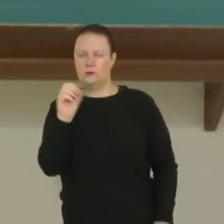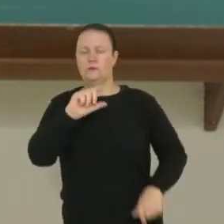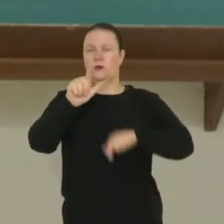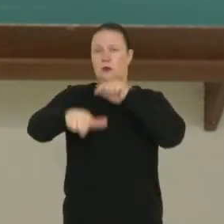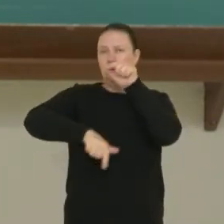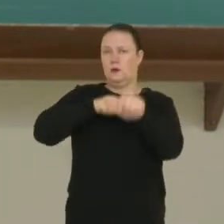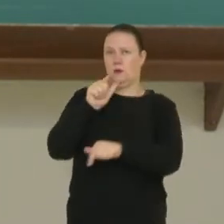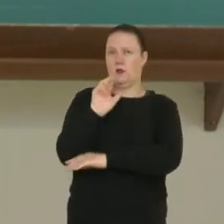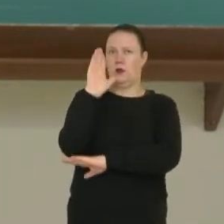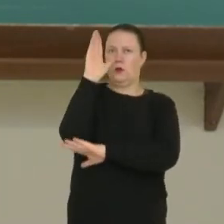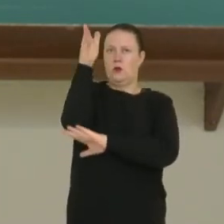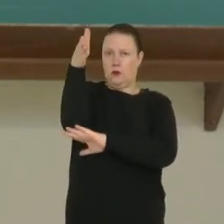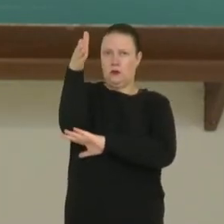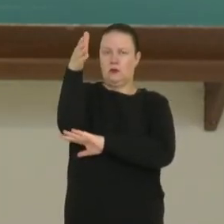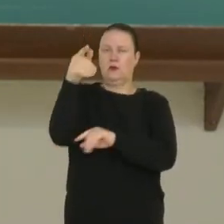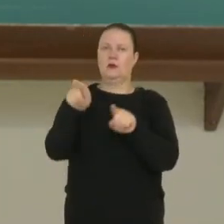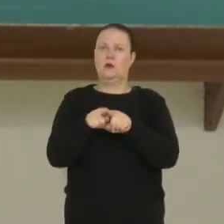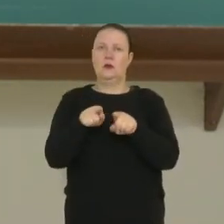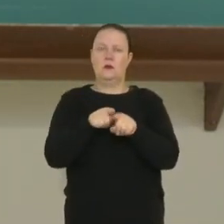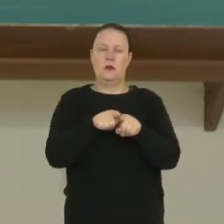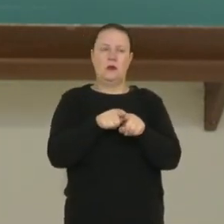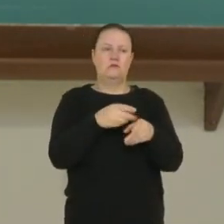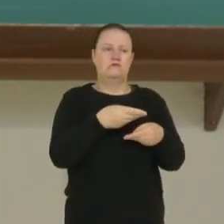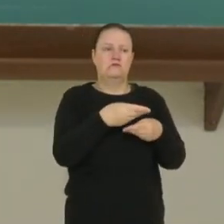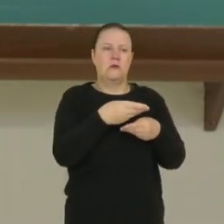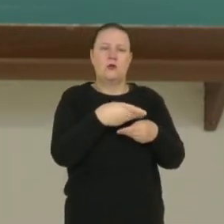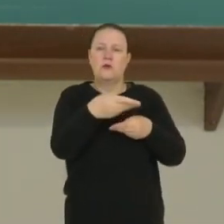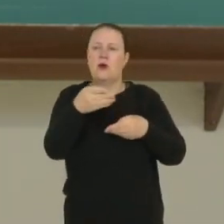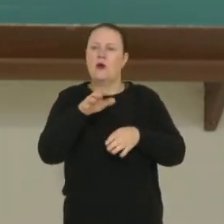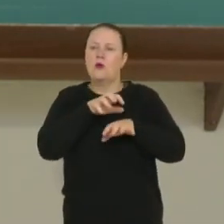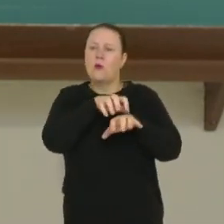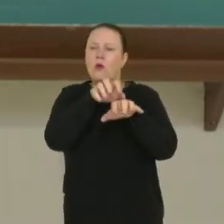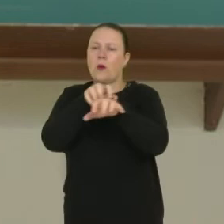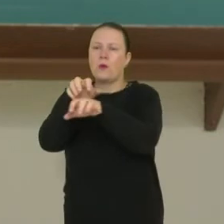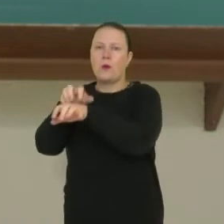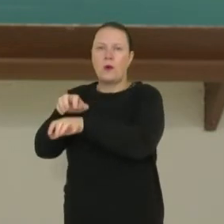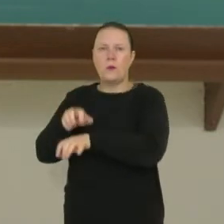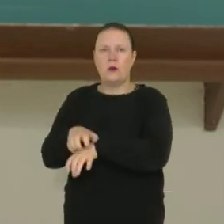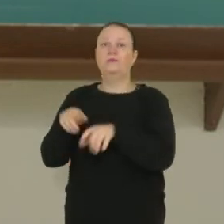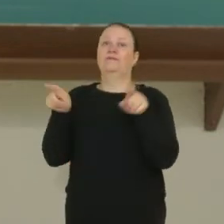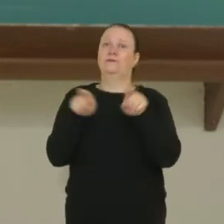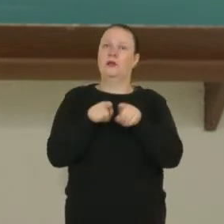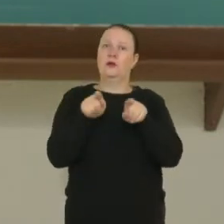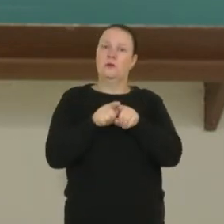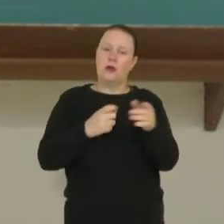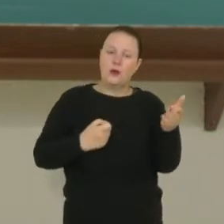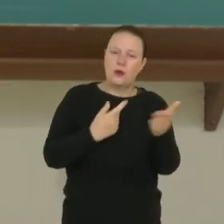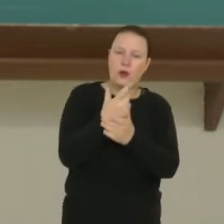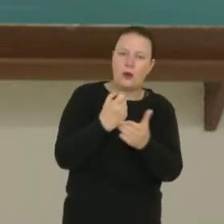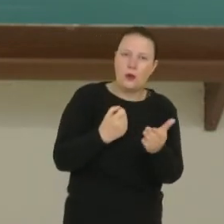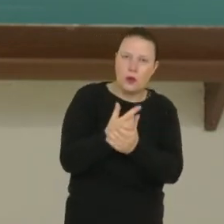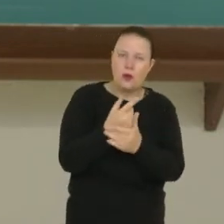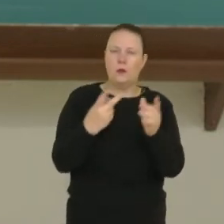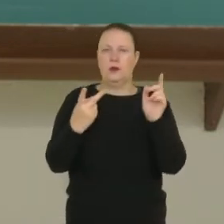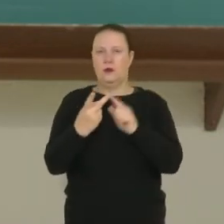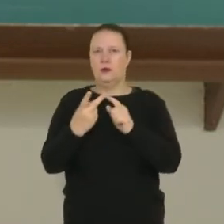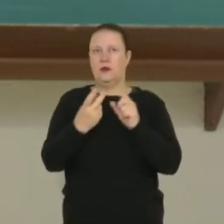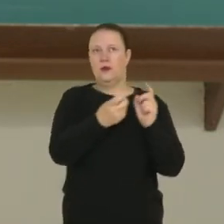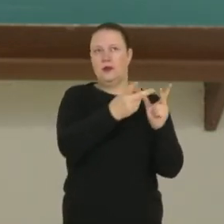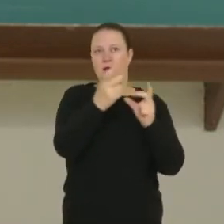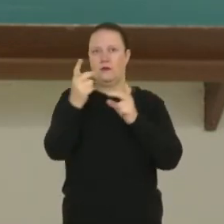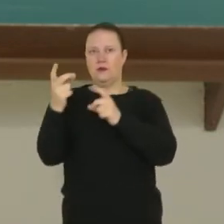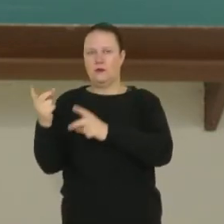de entrega de turismo, né? Mas também das compras e vendas e assim por diante, tá bom?